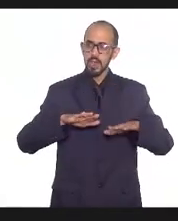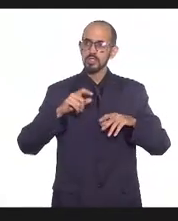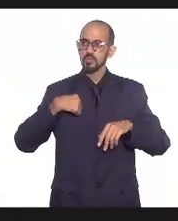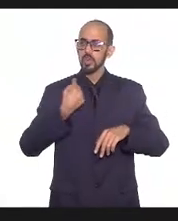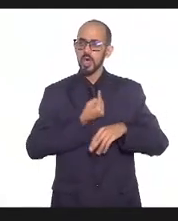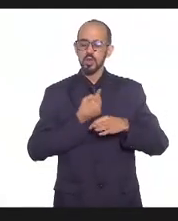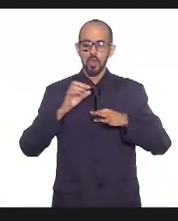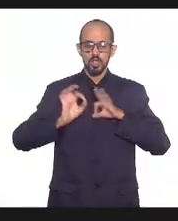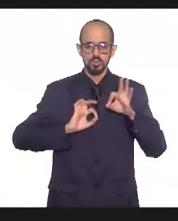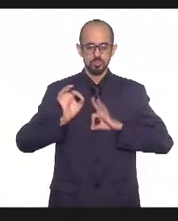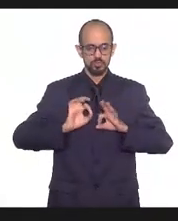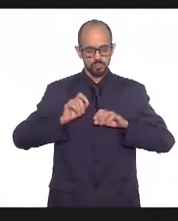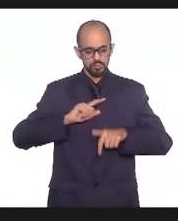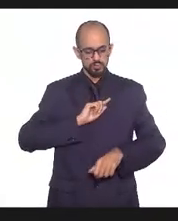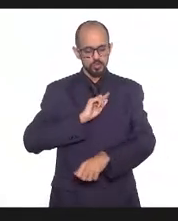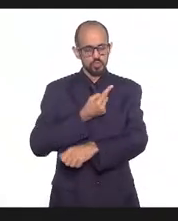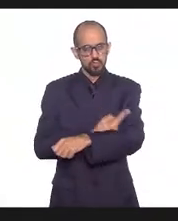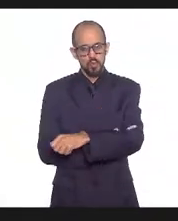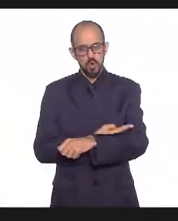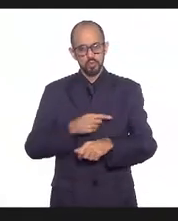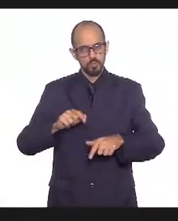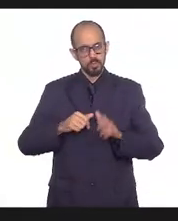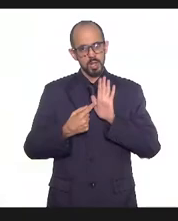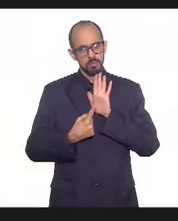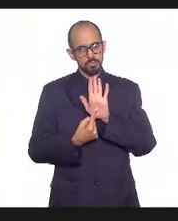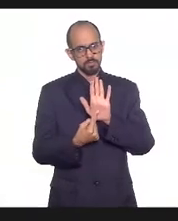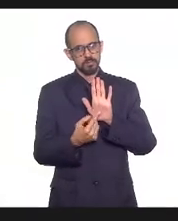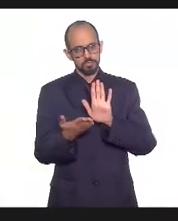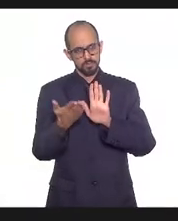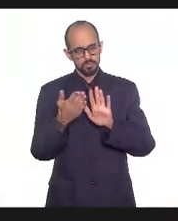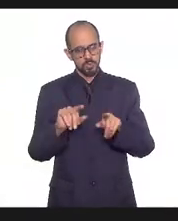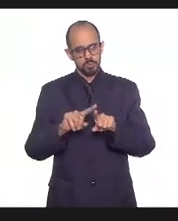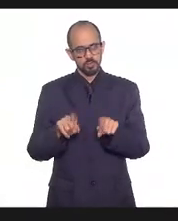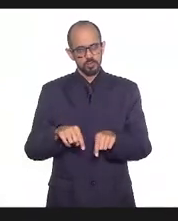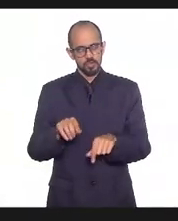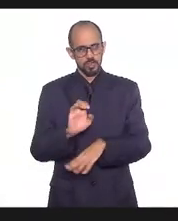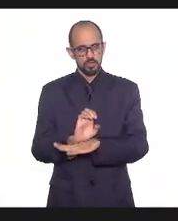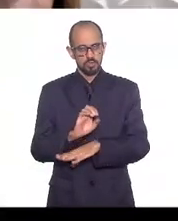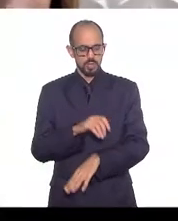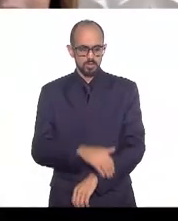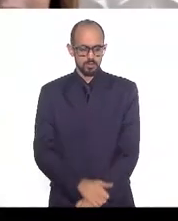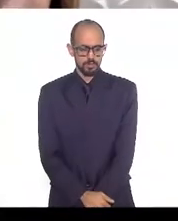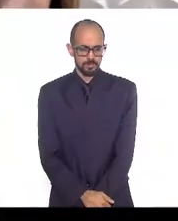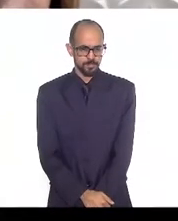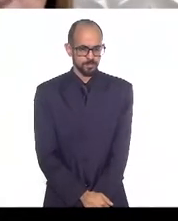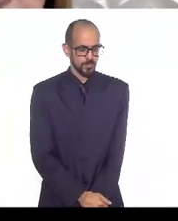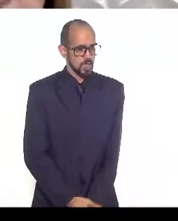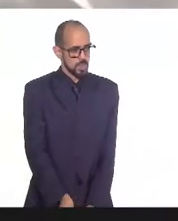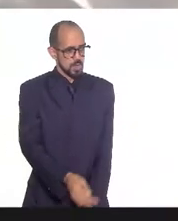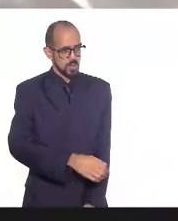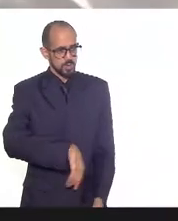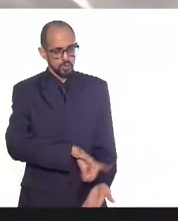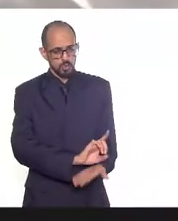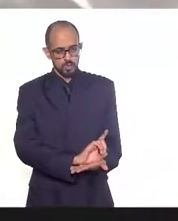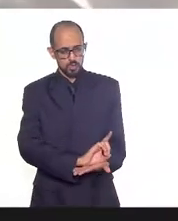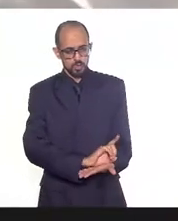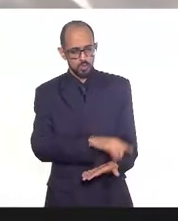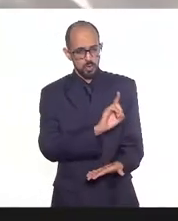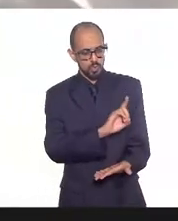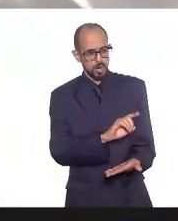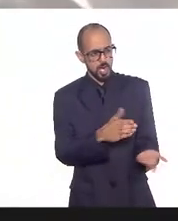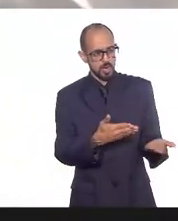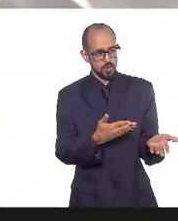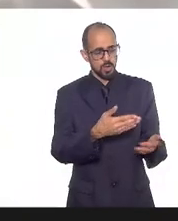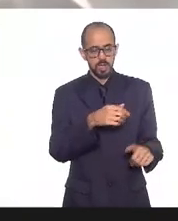nosso esforço e empenho de proteção dos trabalhadores no Estado doutora Heralda eu vou passar agora para a doutora